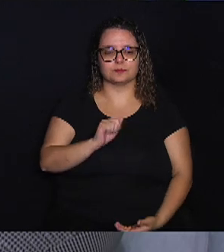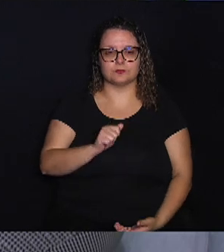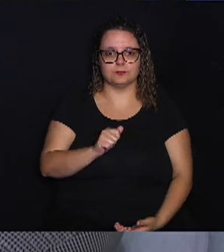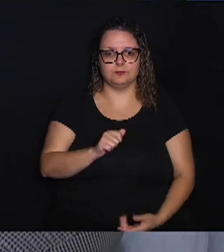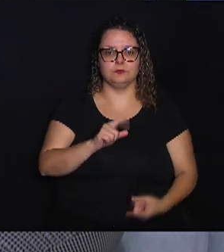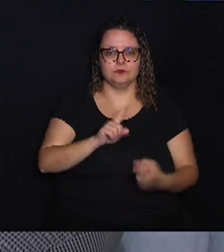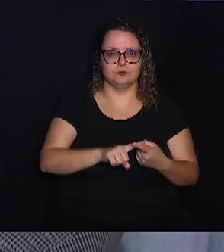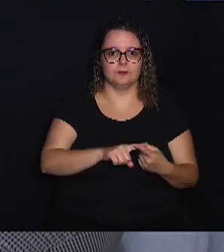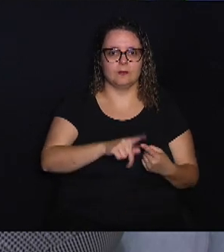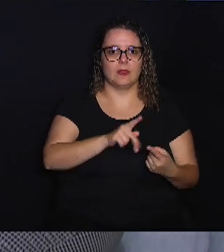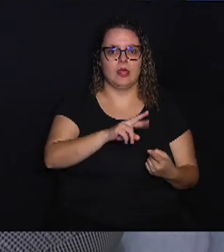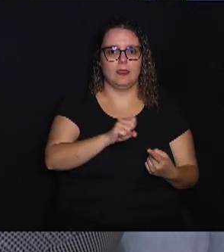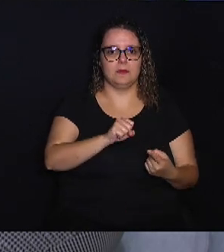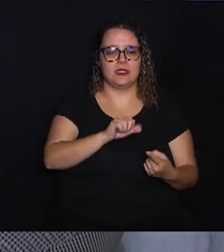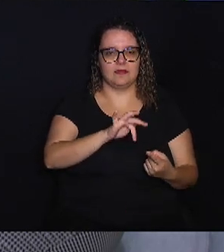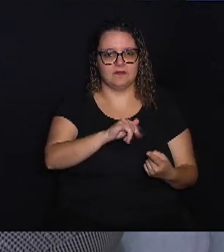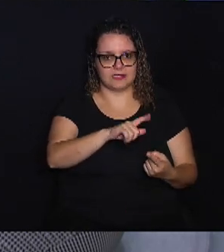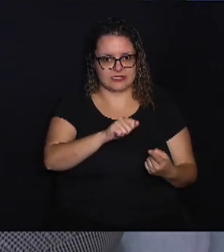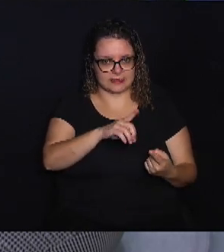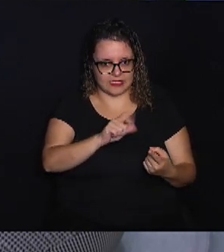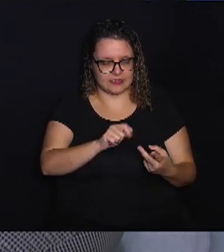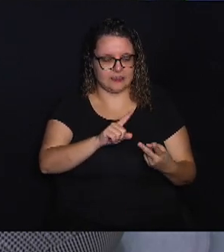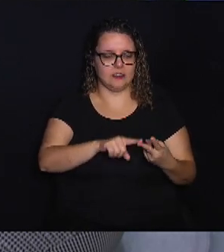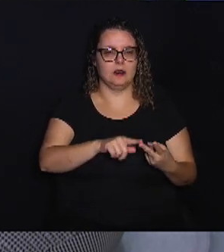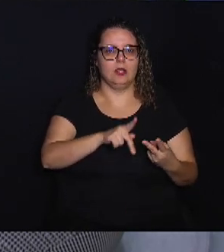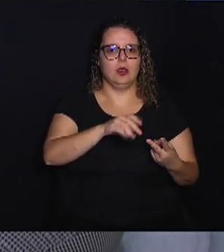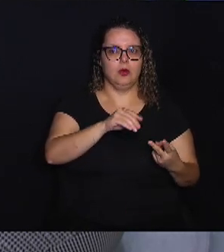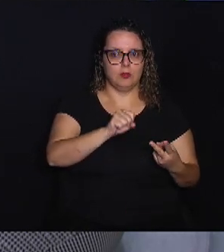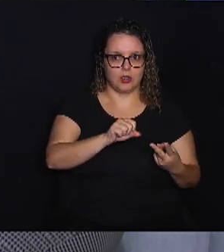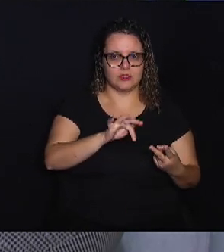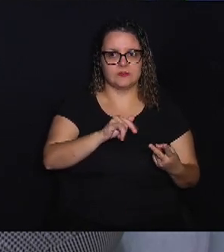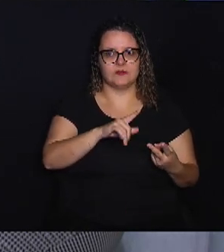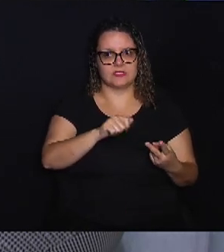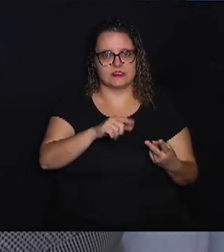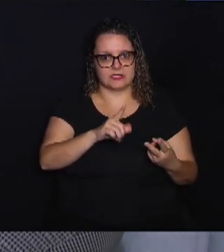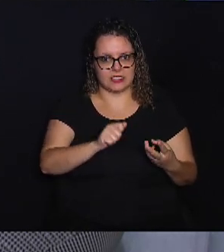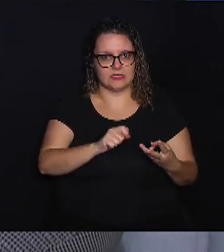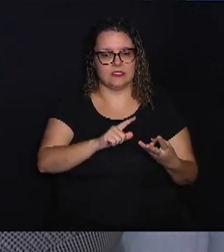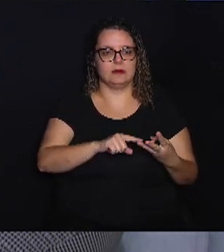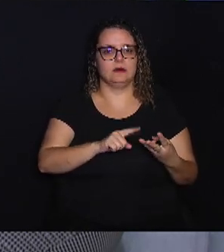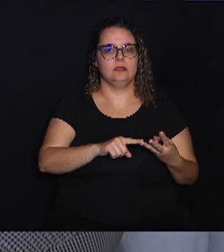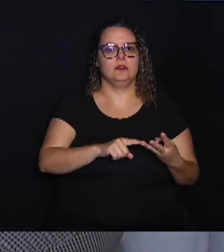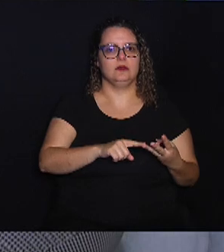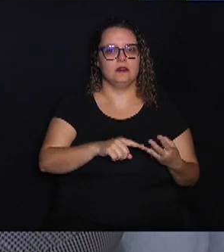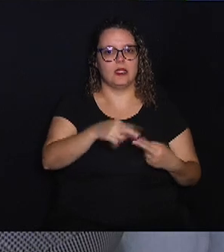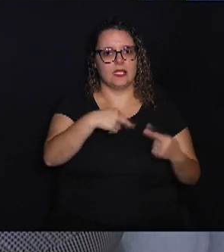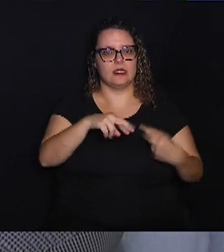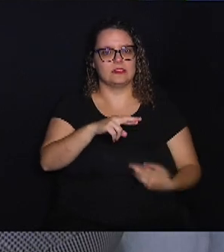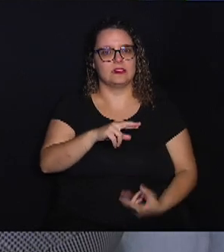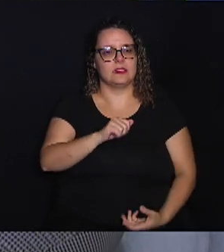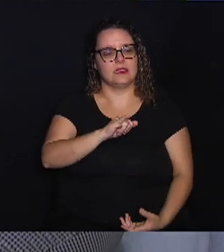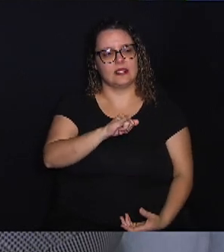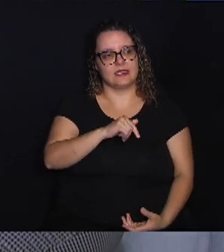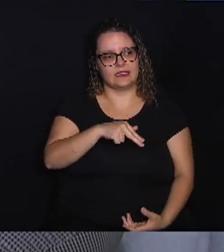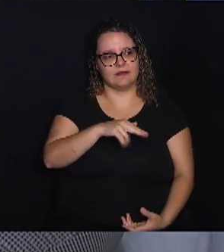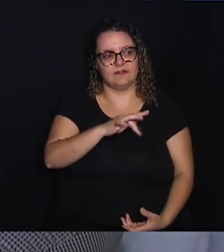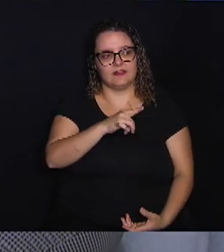LCA prefixada, a LCA pós-fixada e a atrelada à inflação. Quais são as diferenças dessas três